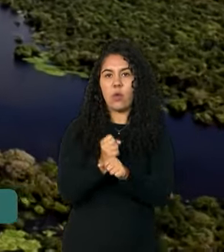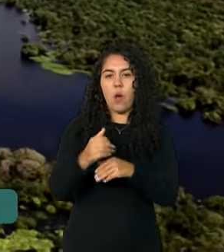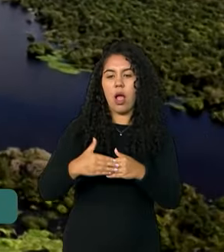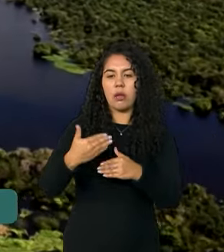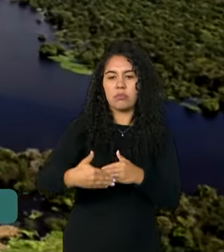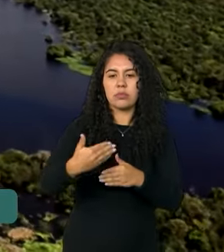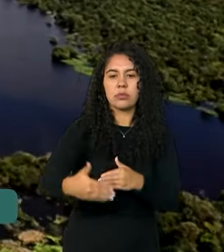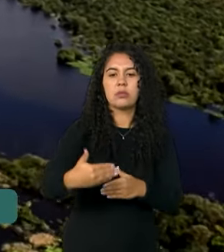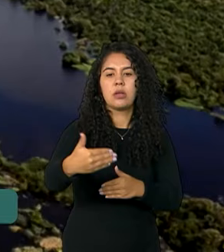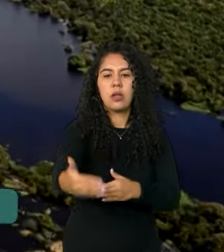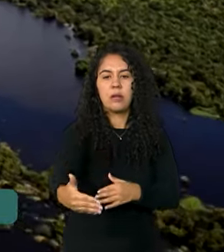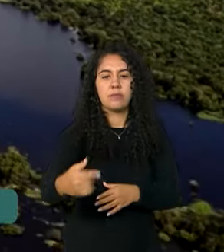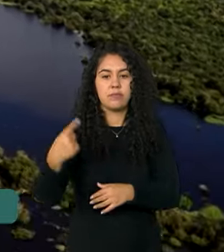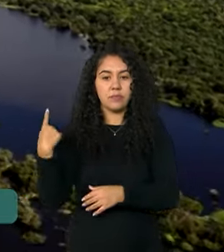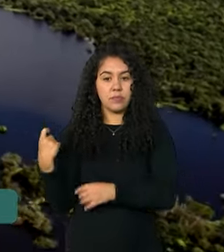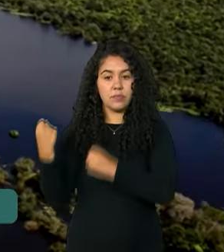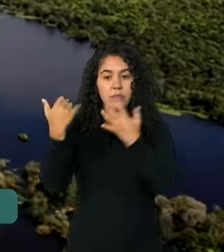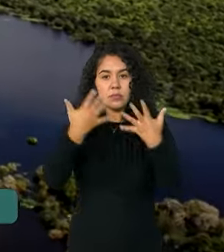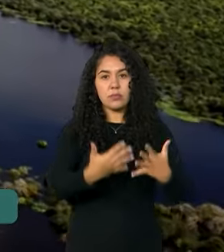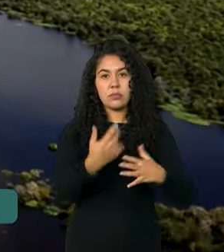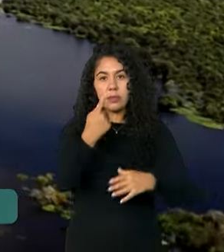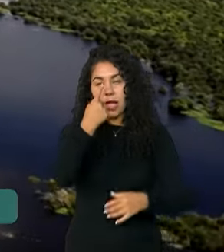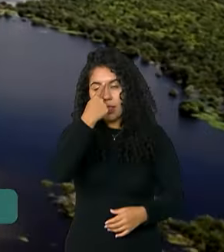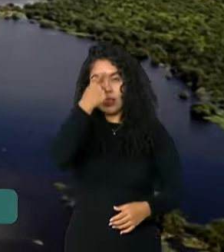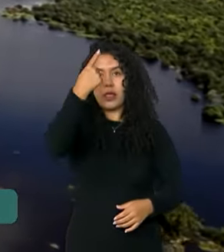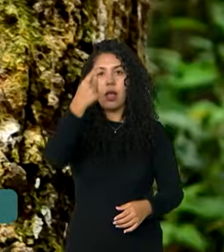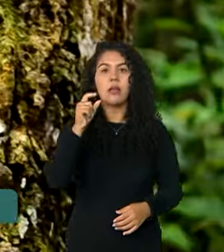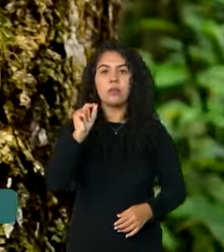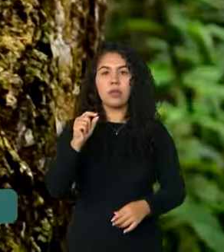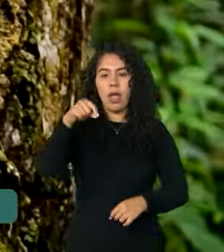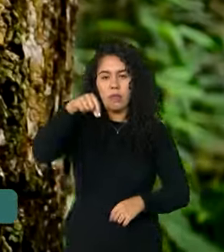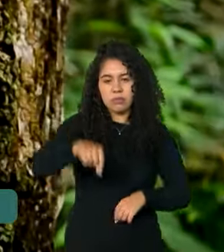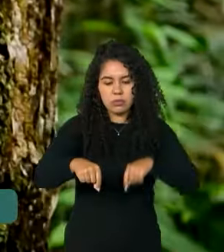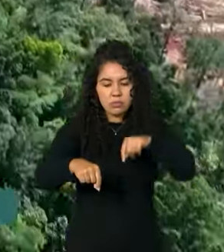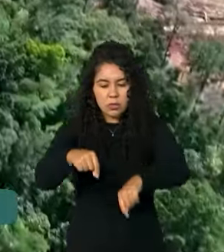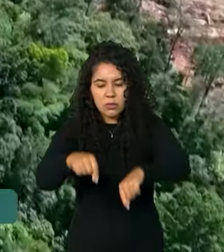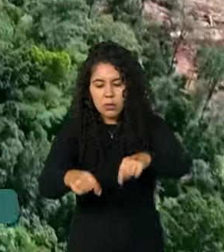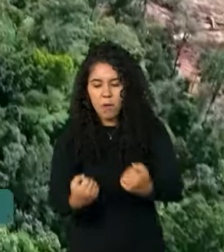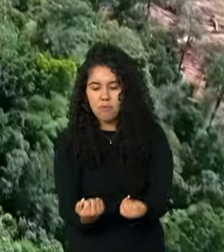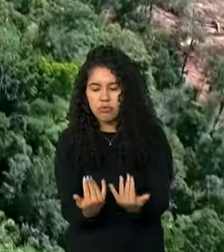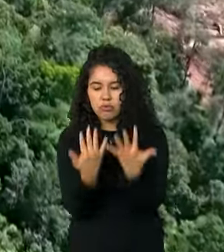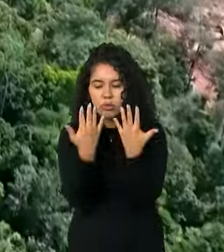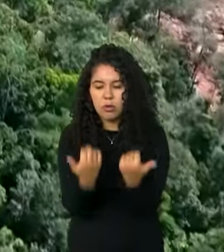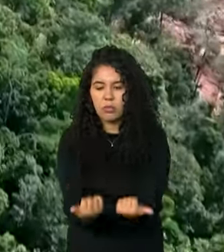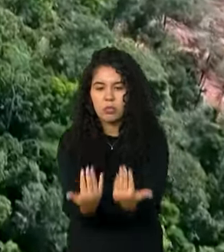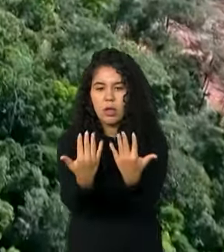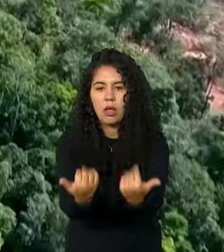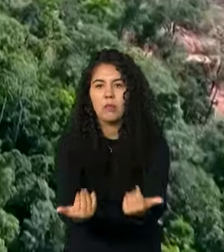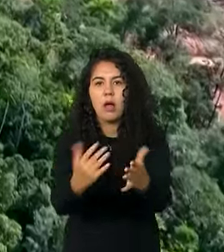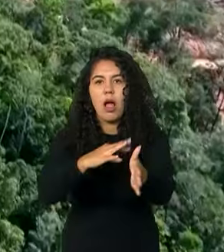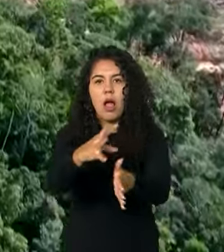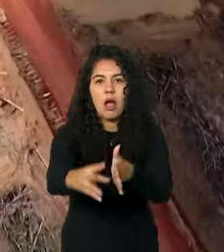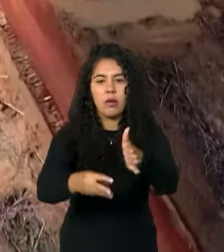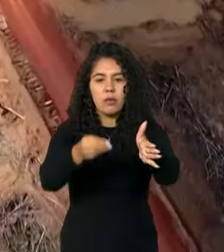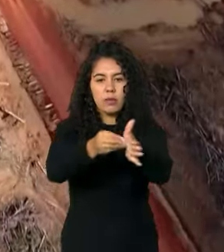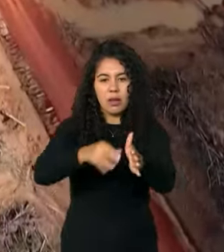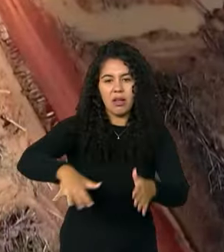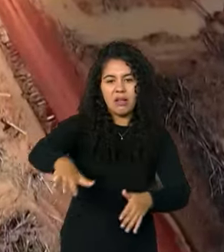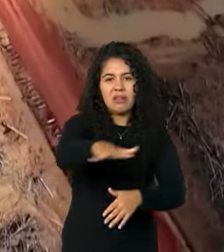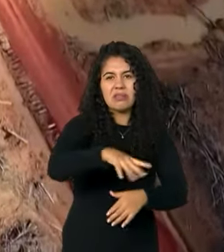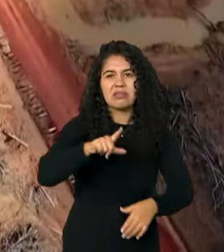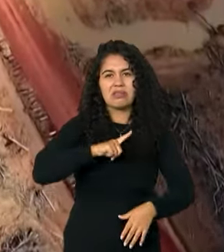A ideia é reflorestar parte da Amazônia brasileira nas regiões com os maiores índices de